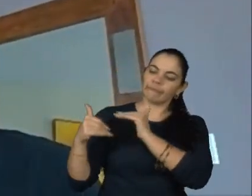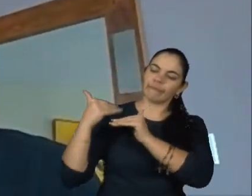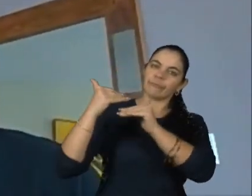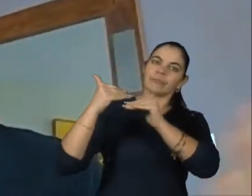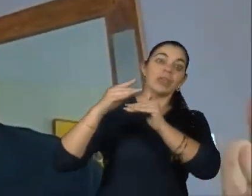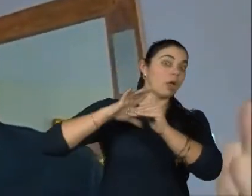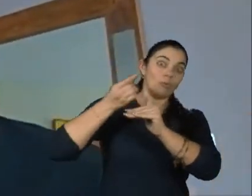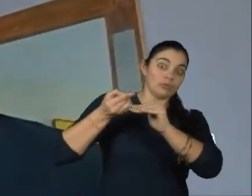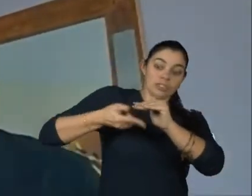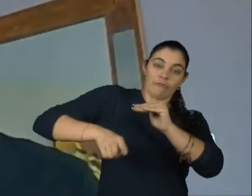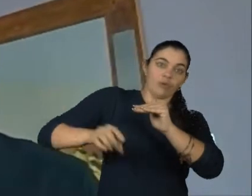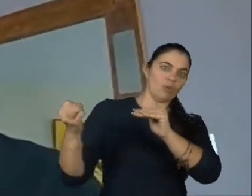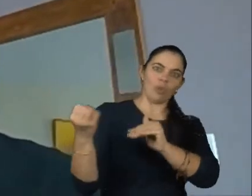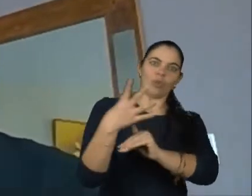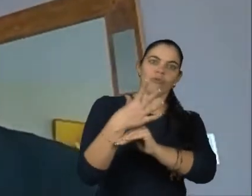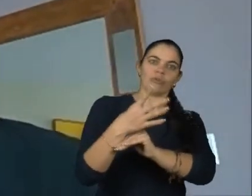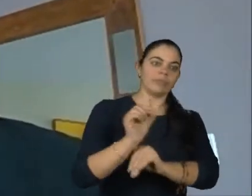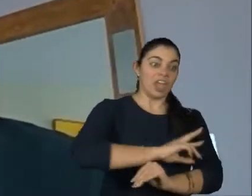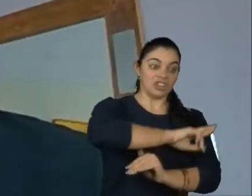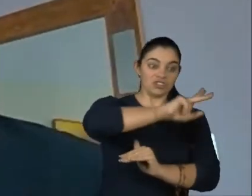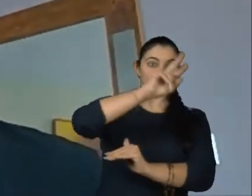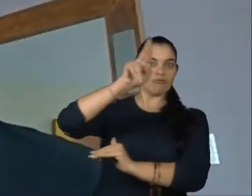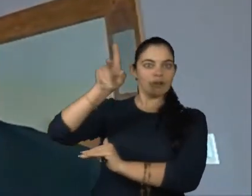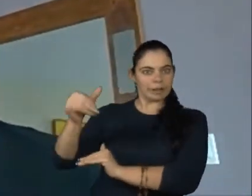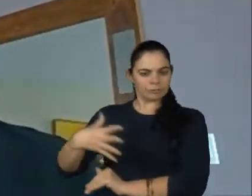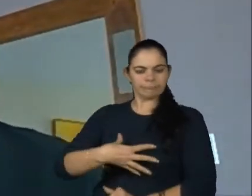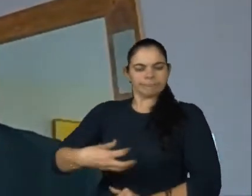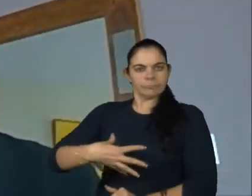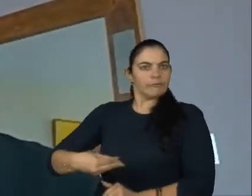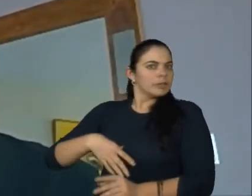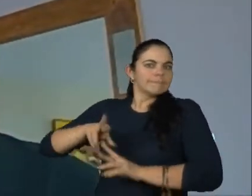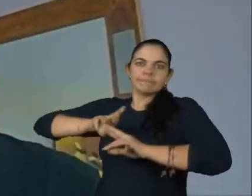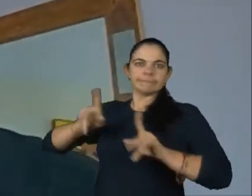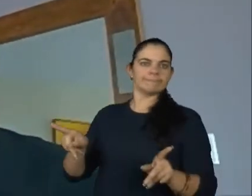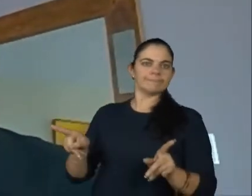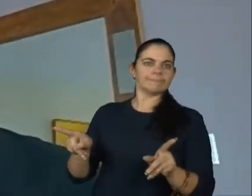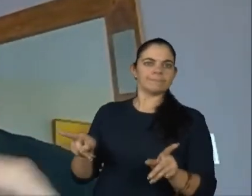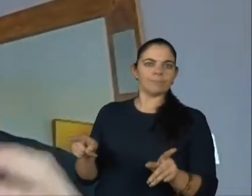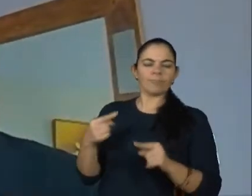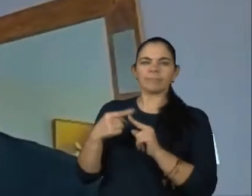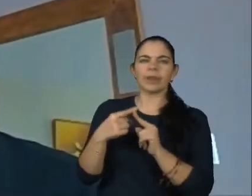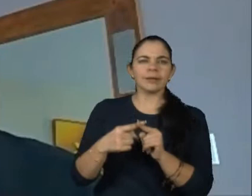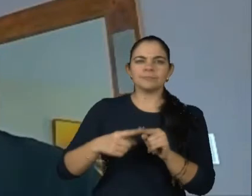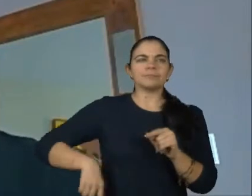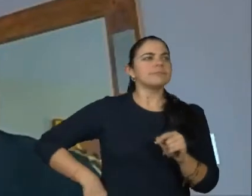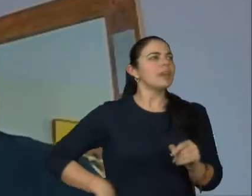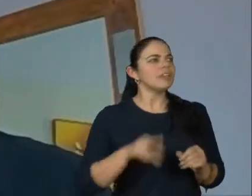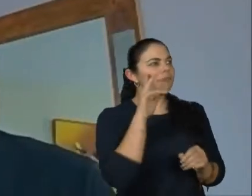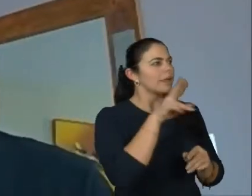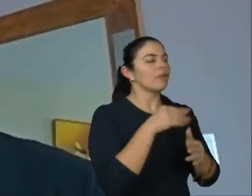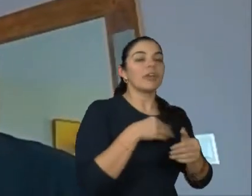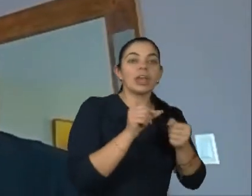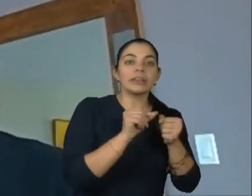diferente, não é mesmo? E cada um é diferente, a gente tem que respeitar as individualidades. Mas cuidado, porque a maturidade vai estar baixa, e é aí que